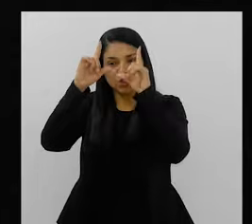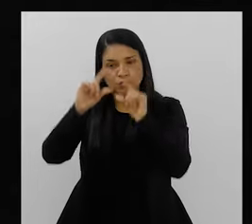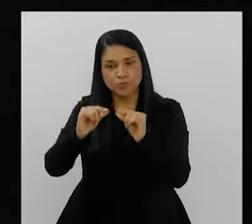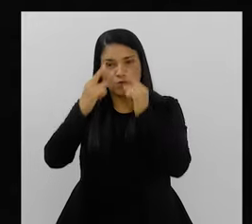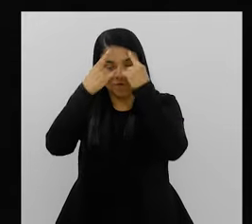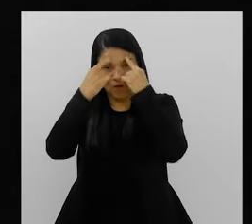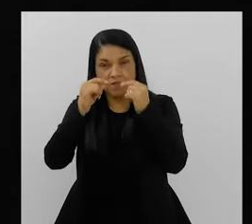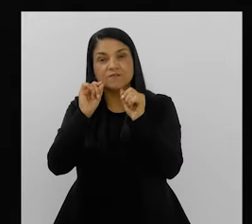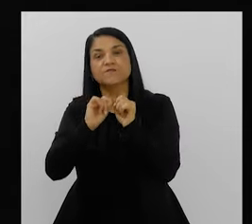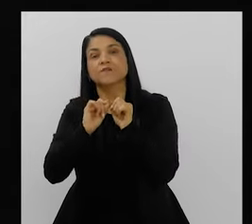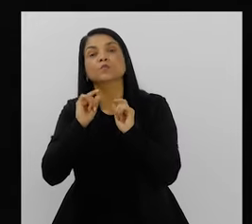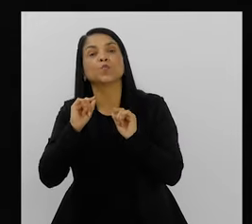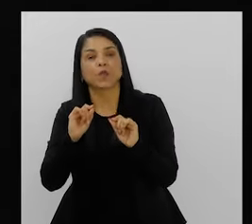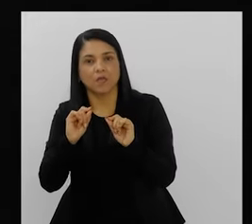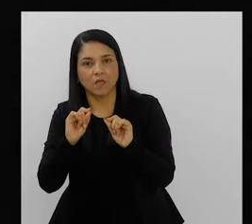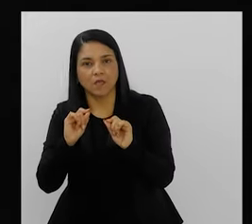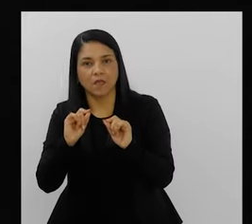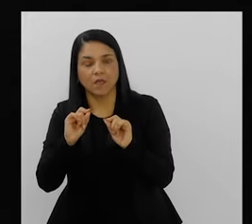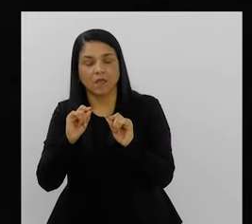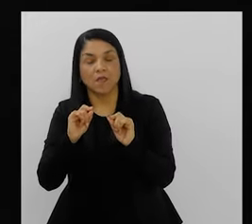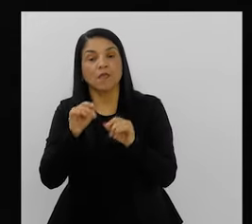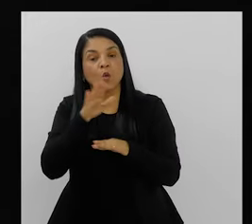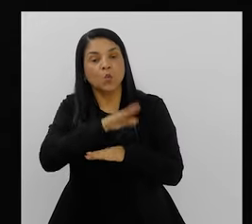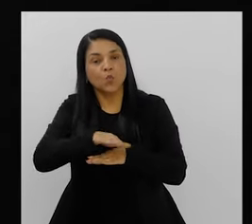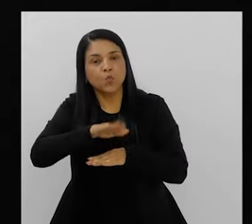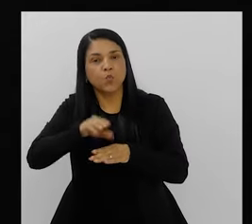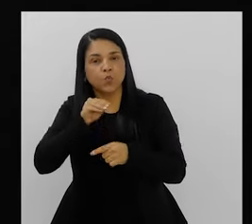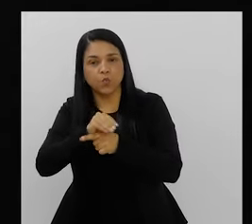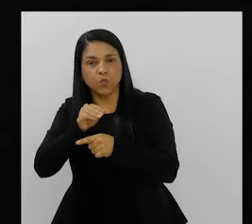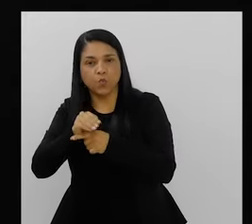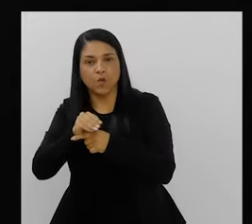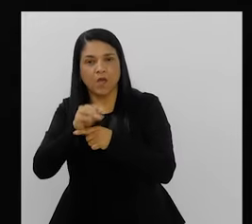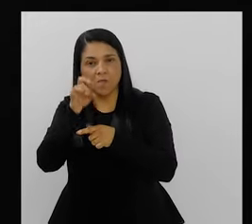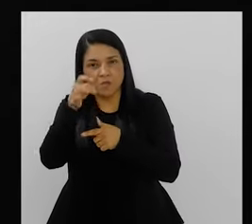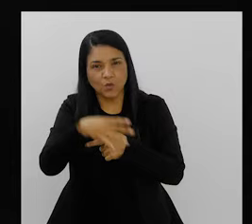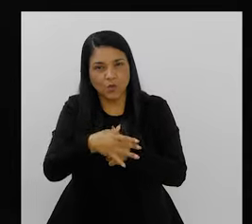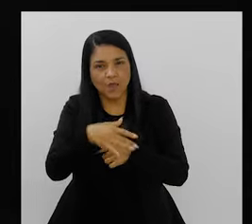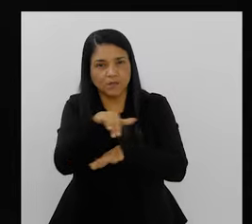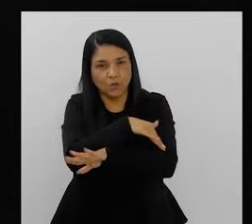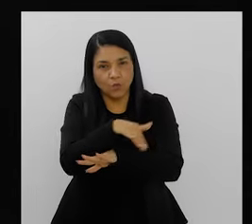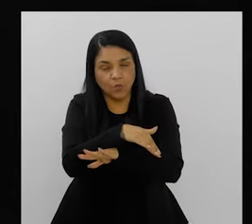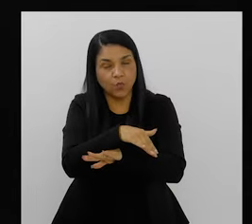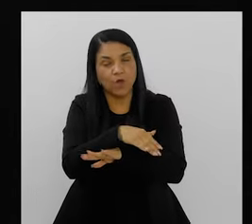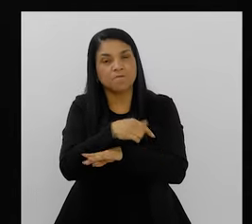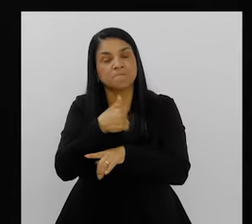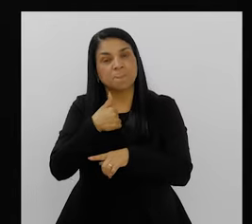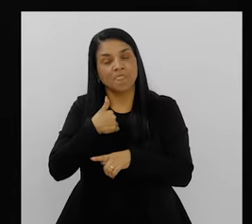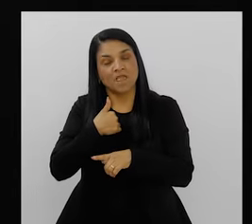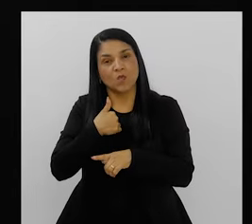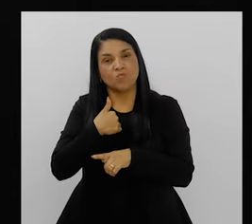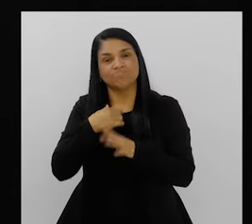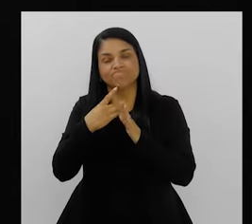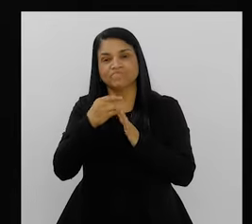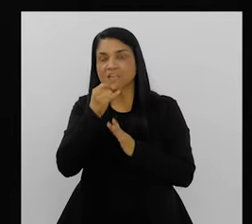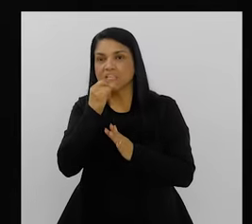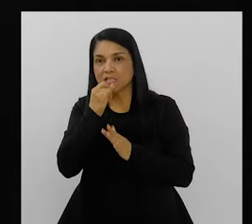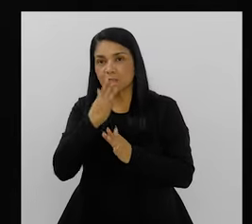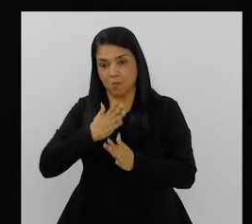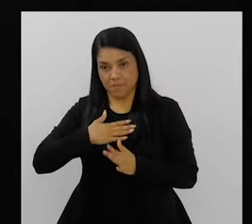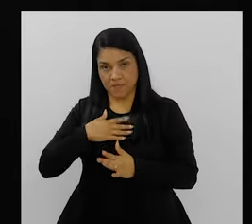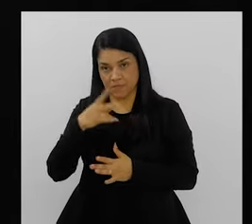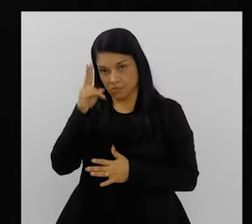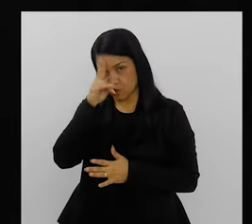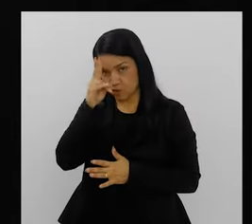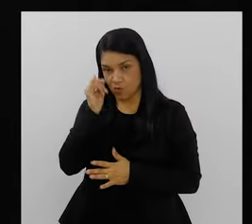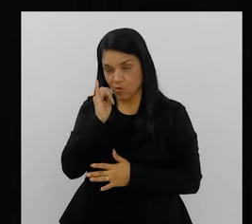violência, para cuidar das crianças que estão abandonadas. Então, eu acho que, por eu usar como